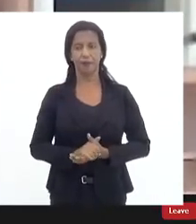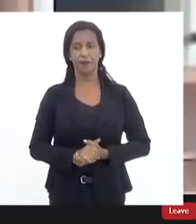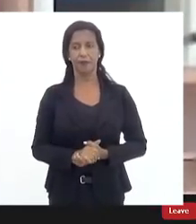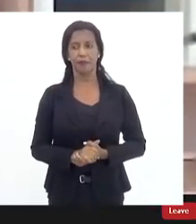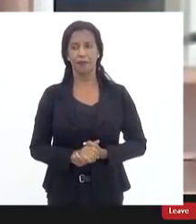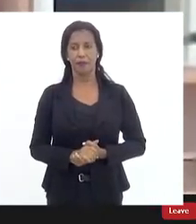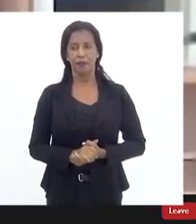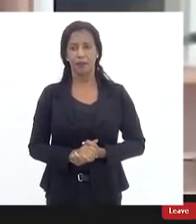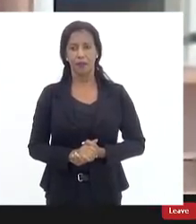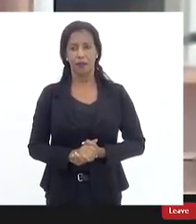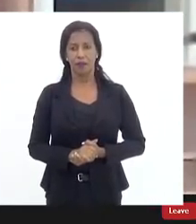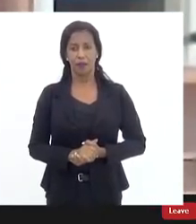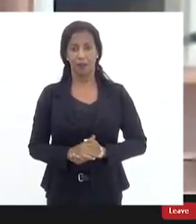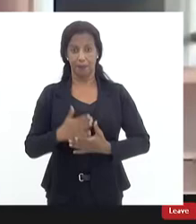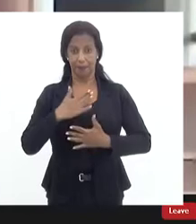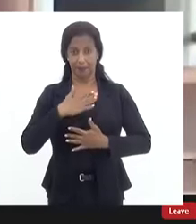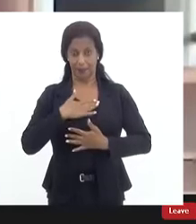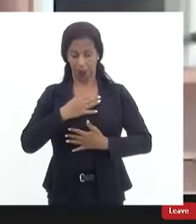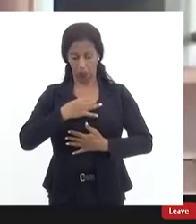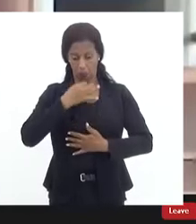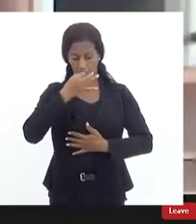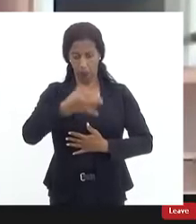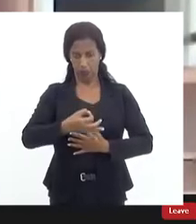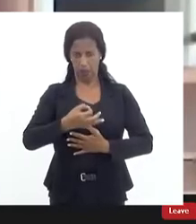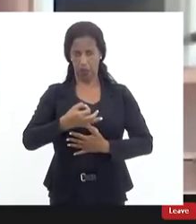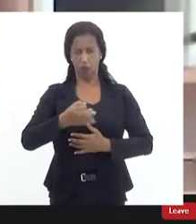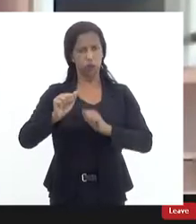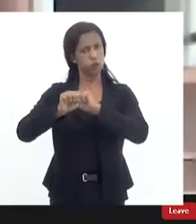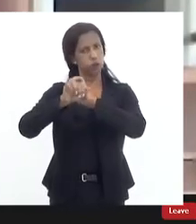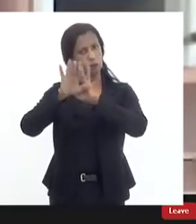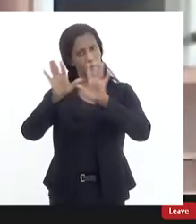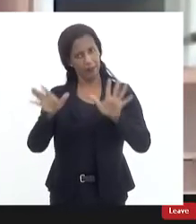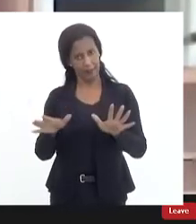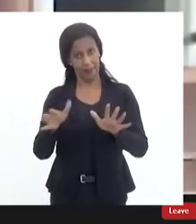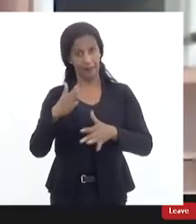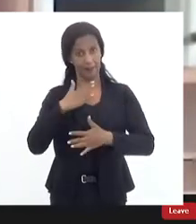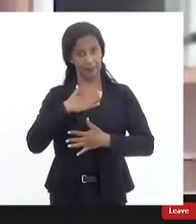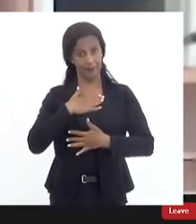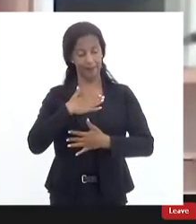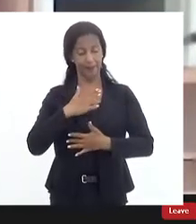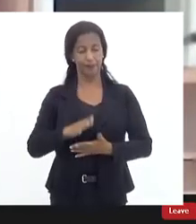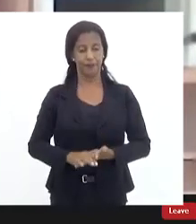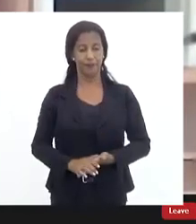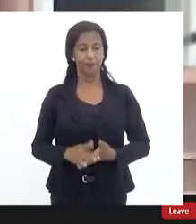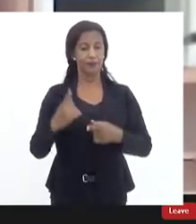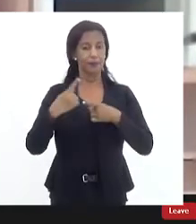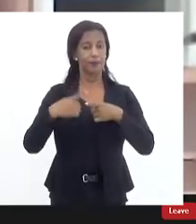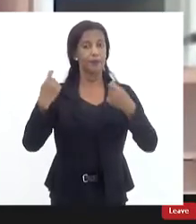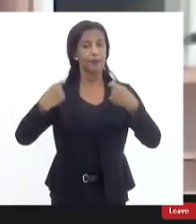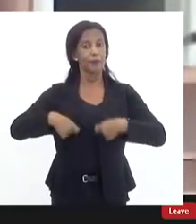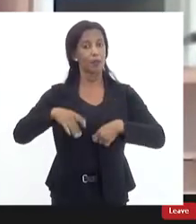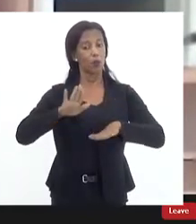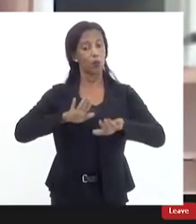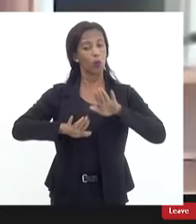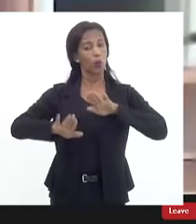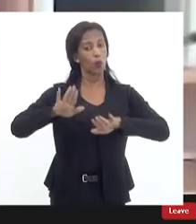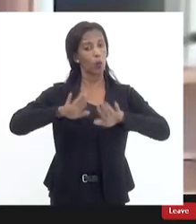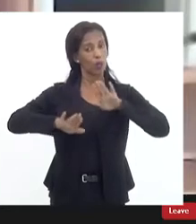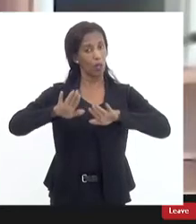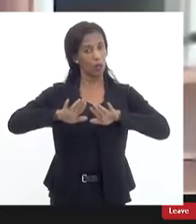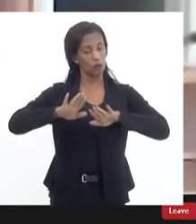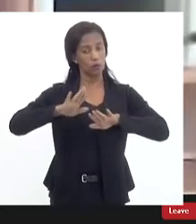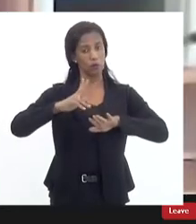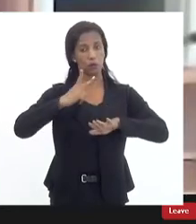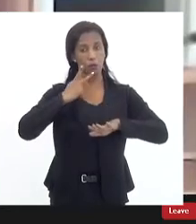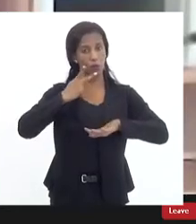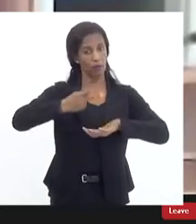deixar a minha opinião muito clara em relação a isso porque é preciso ter muito cuidado com a afirmação